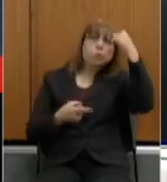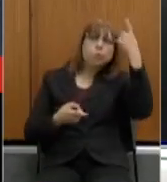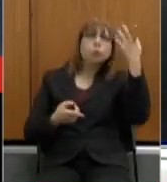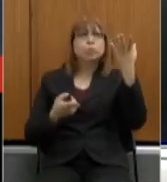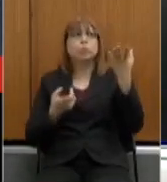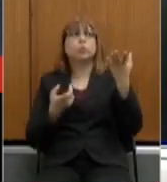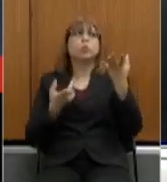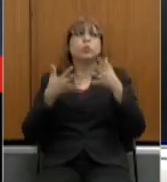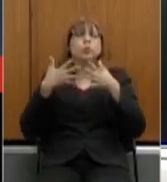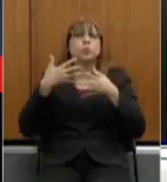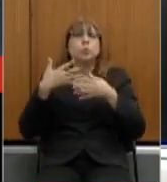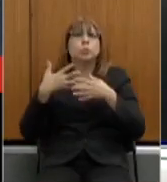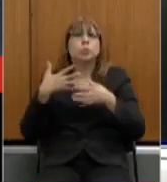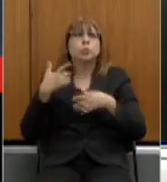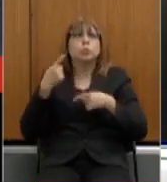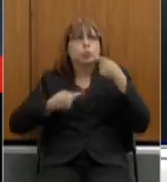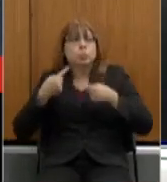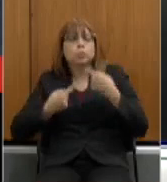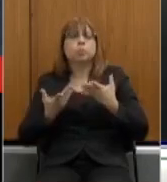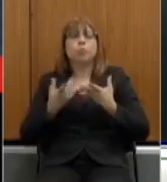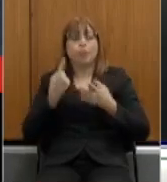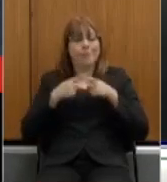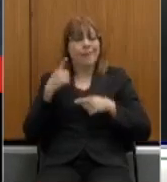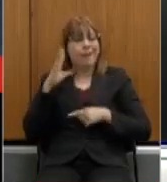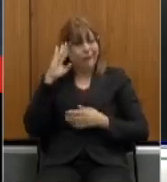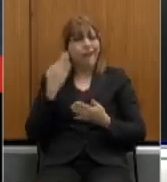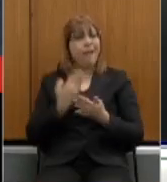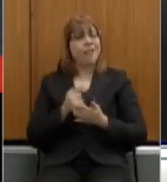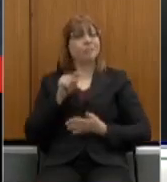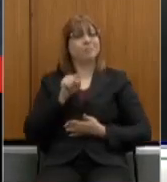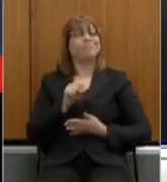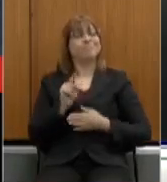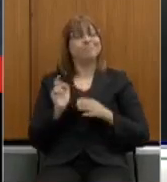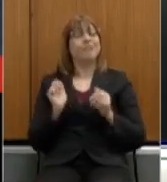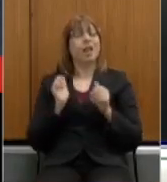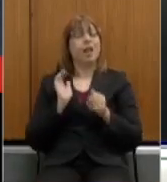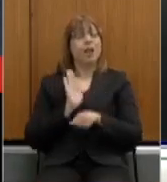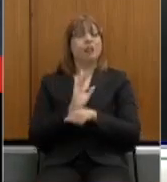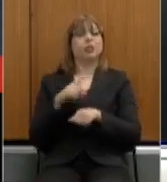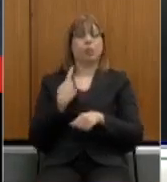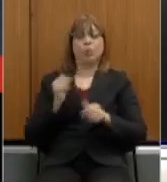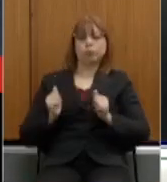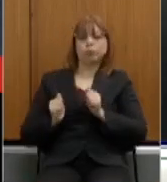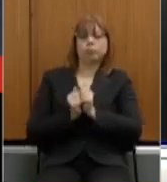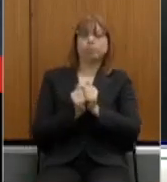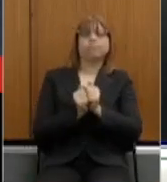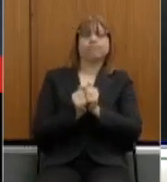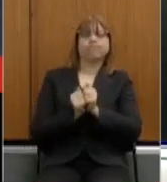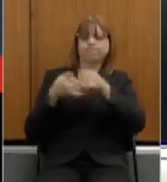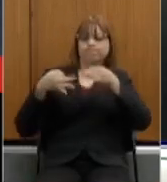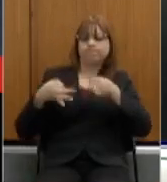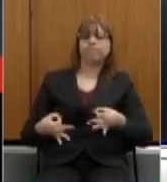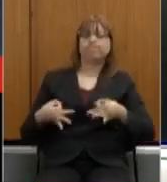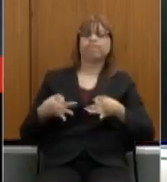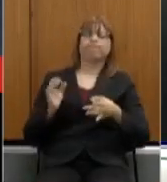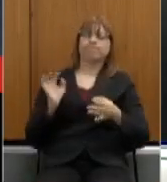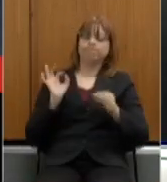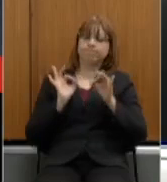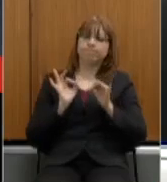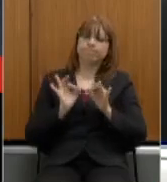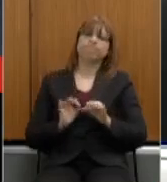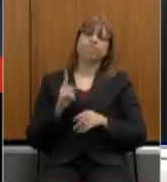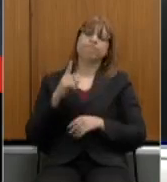o caminho que viabilizará a construção conjunta, efetiva e justa da proposta de reforma